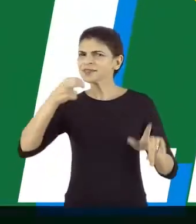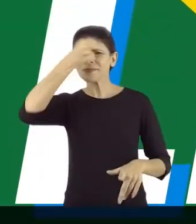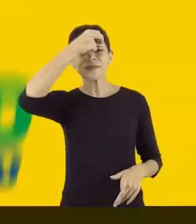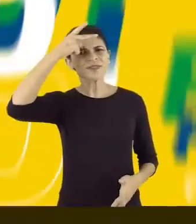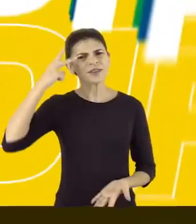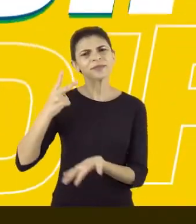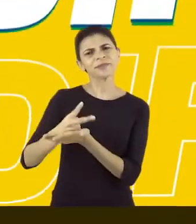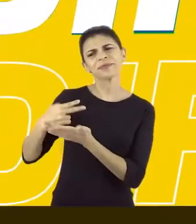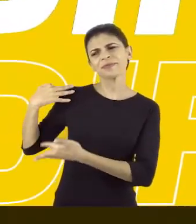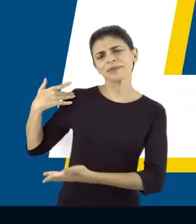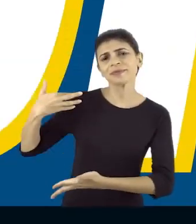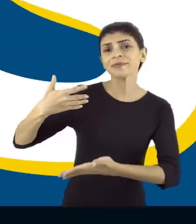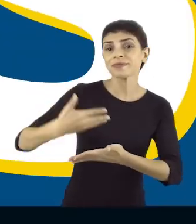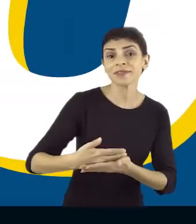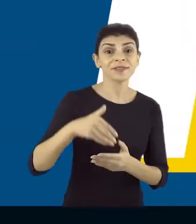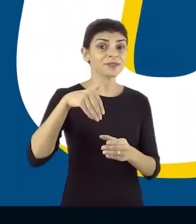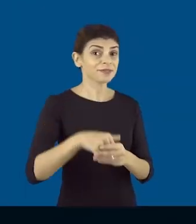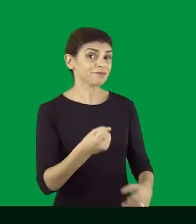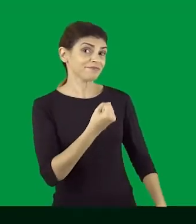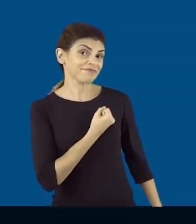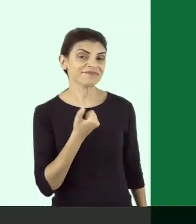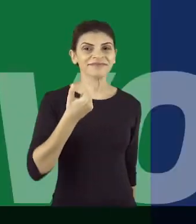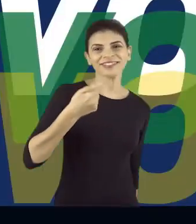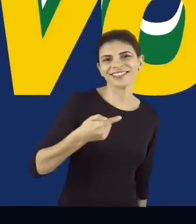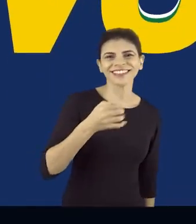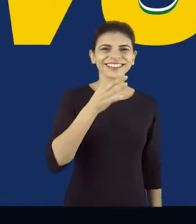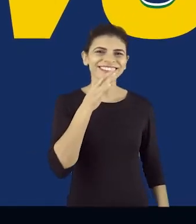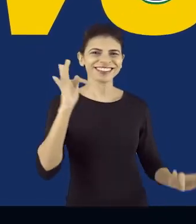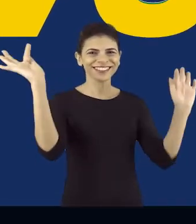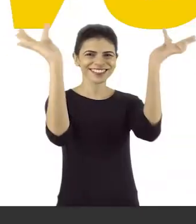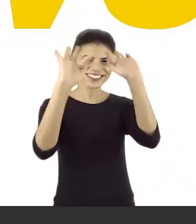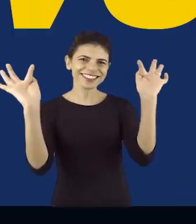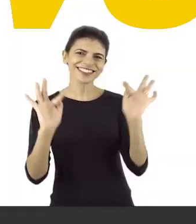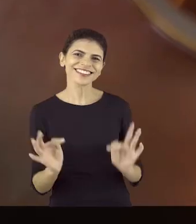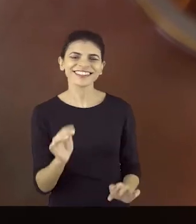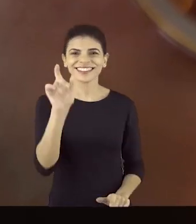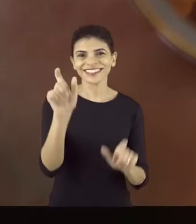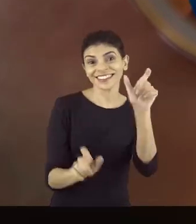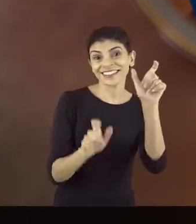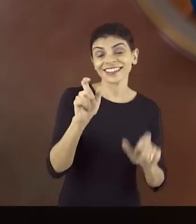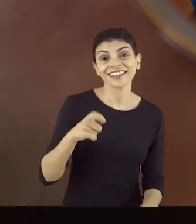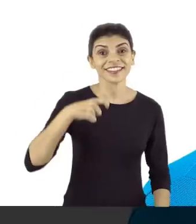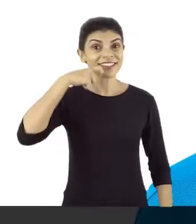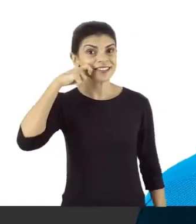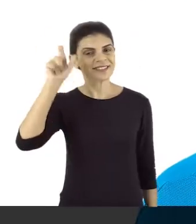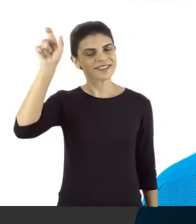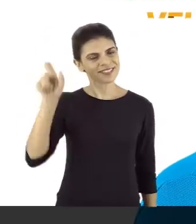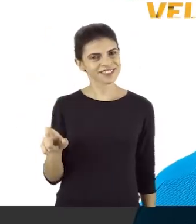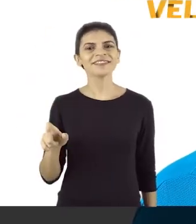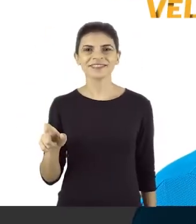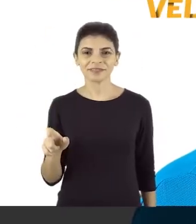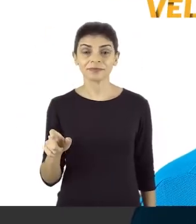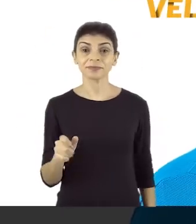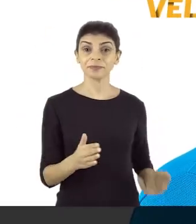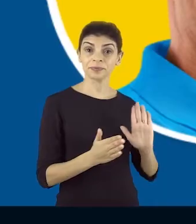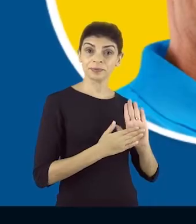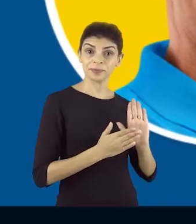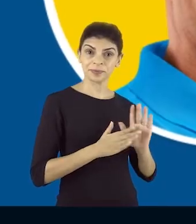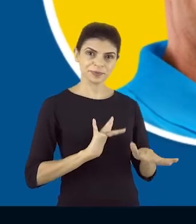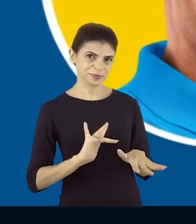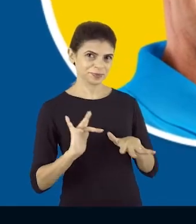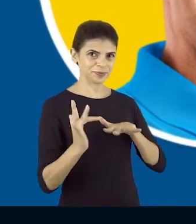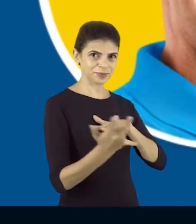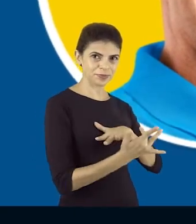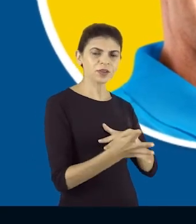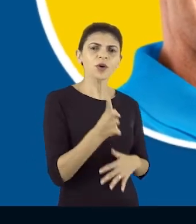Luiz Lima é diferente disso tudo que está aí. Pode votar 17. Pro Rio votar a sorrir. O meu Rio! Luiz Lima é o